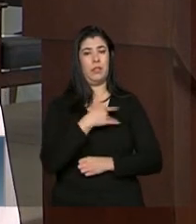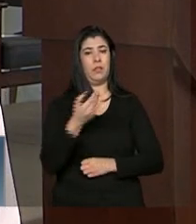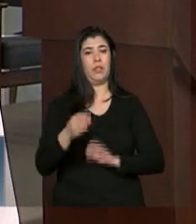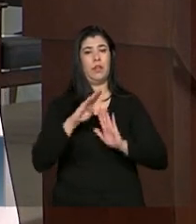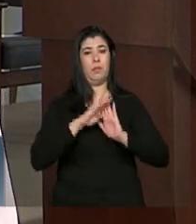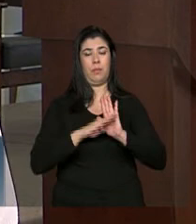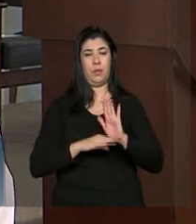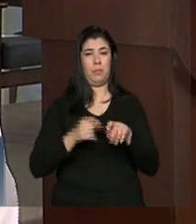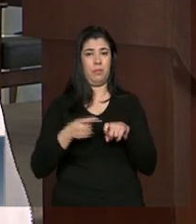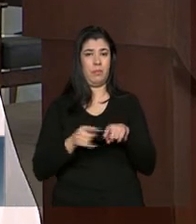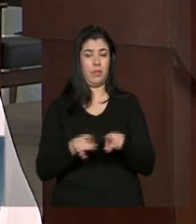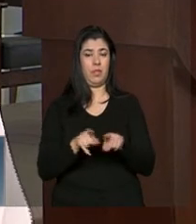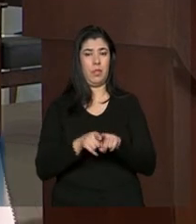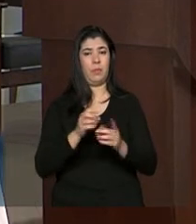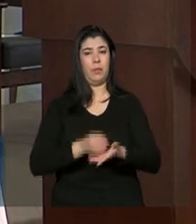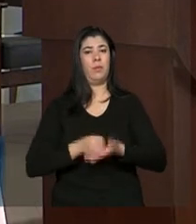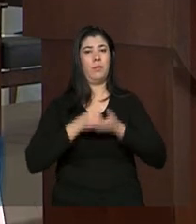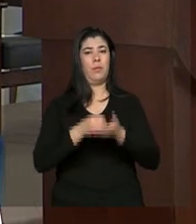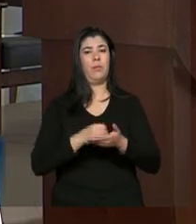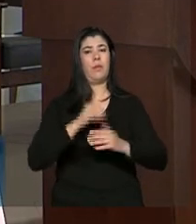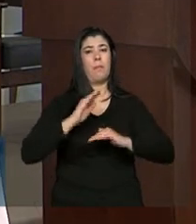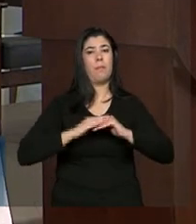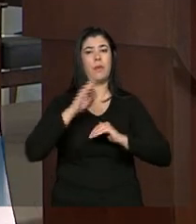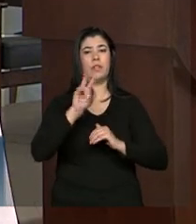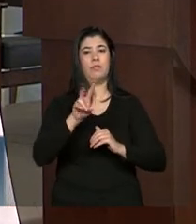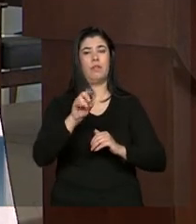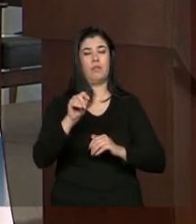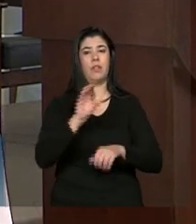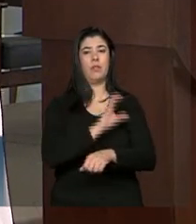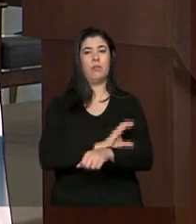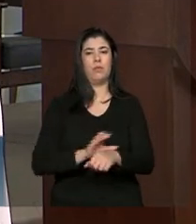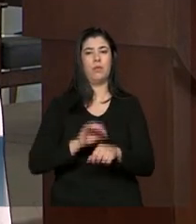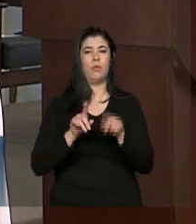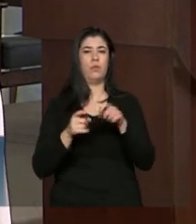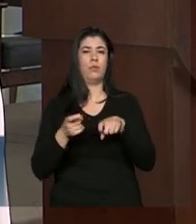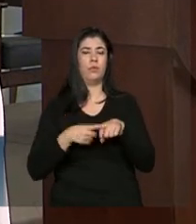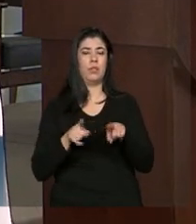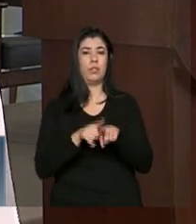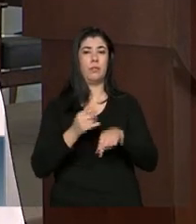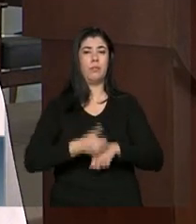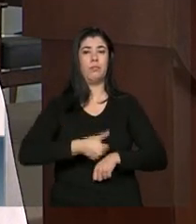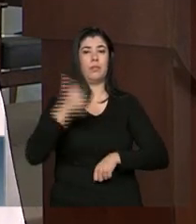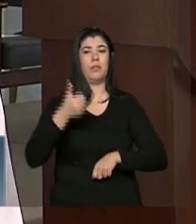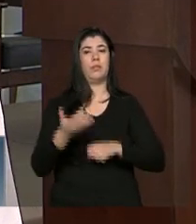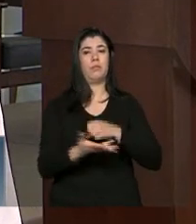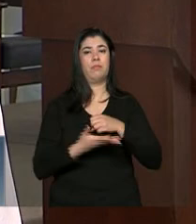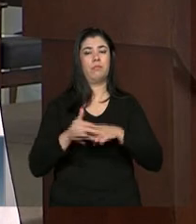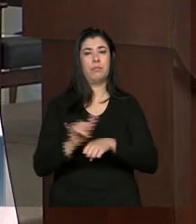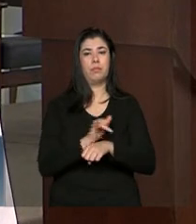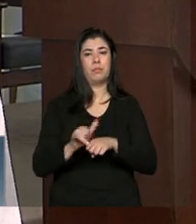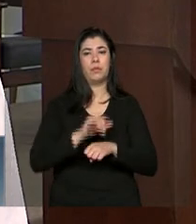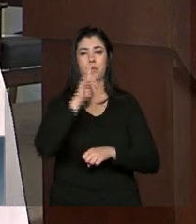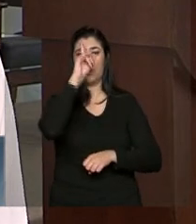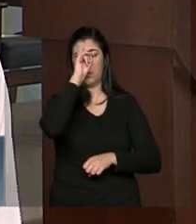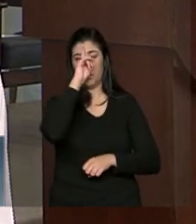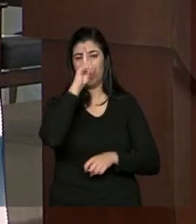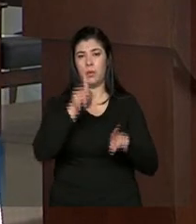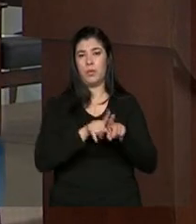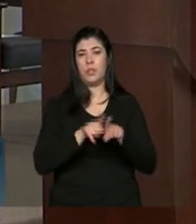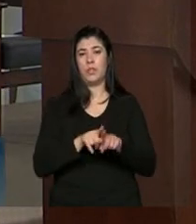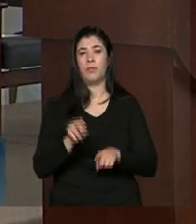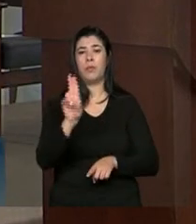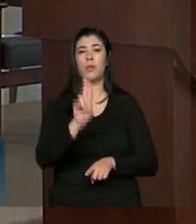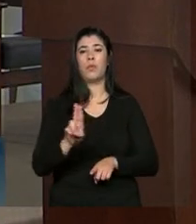Programa também pretende oferecer mais vagas para cursos de medicina e melhorar ainda a infraestrutura de hospitais e de